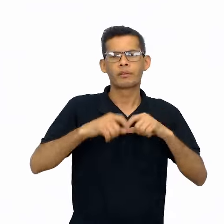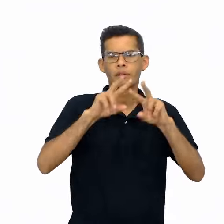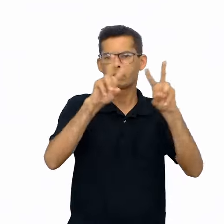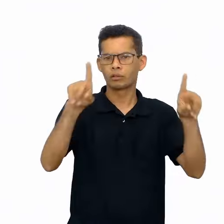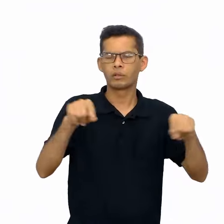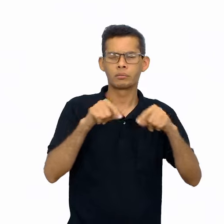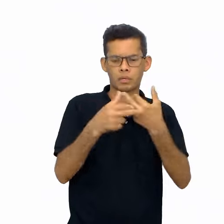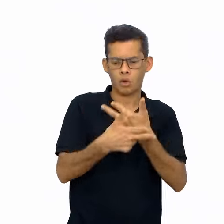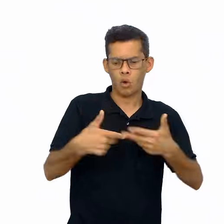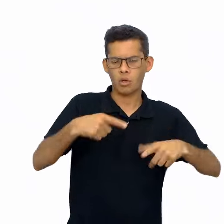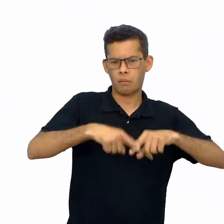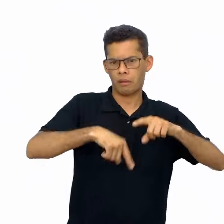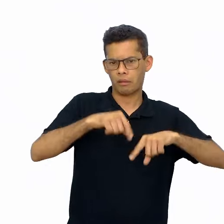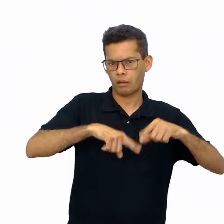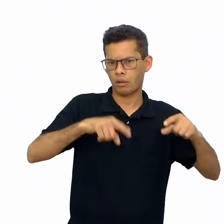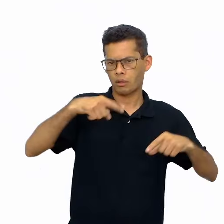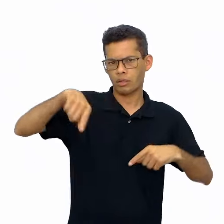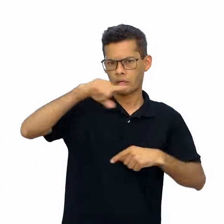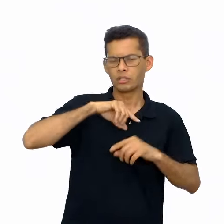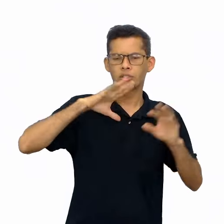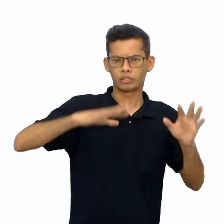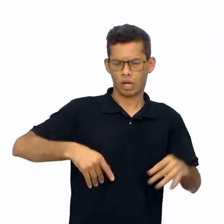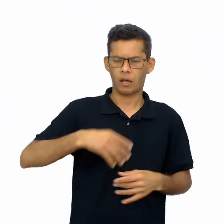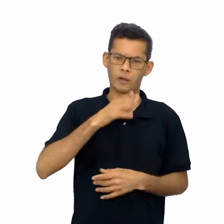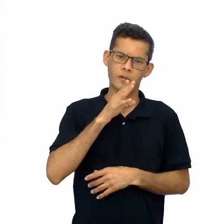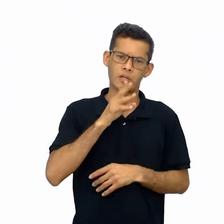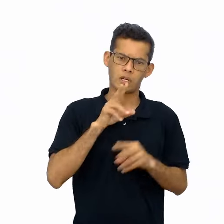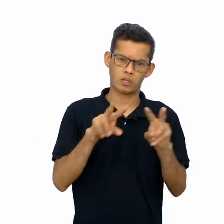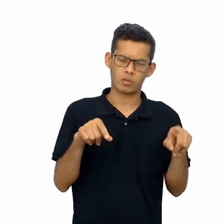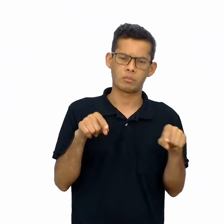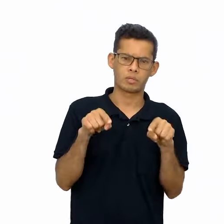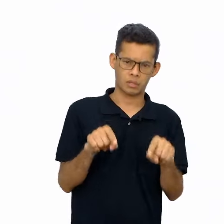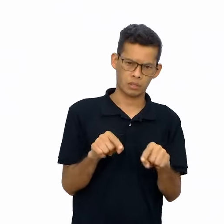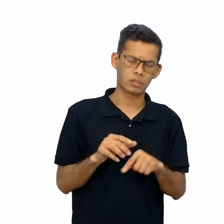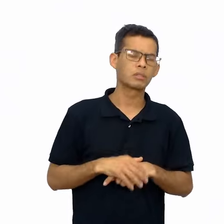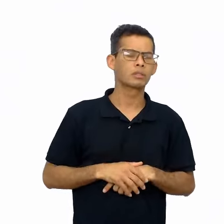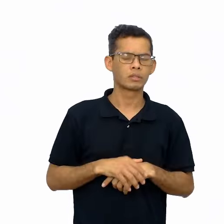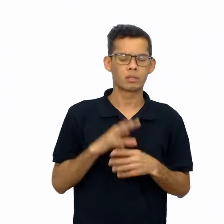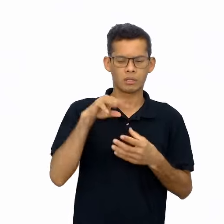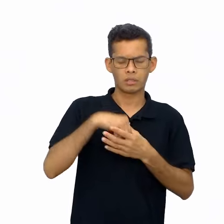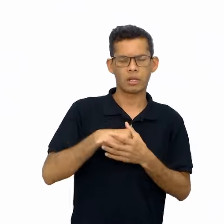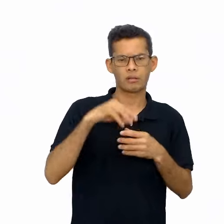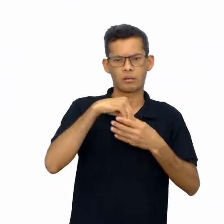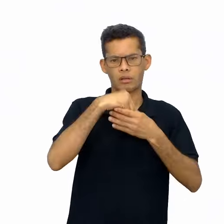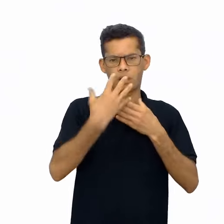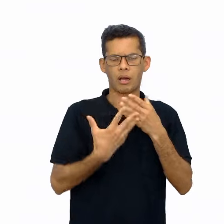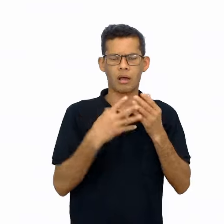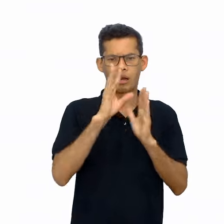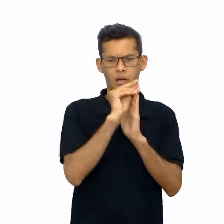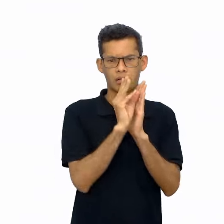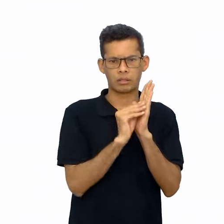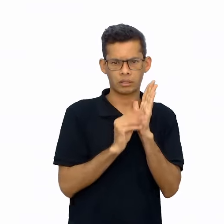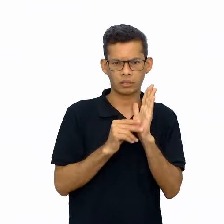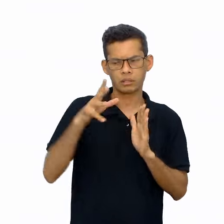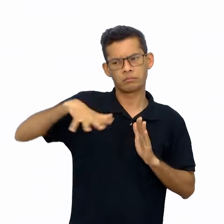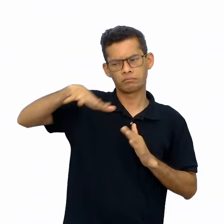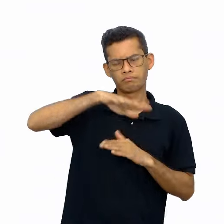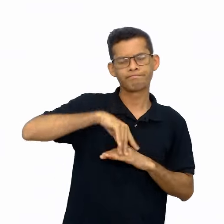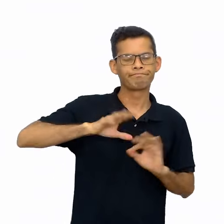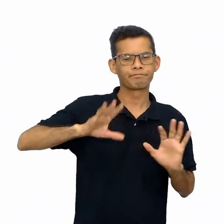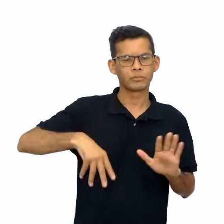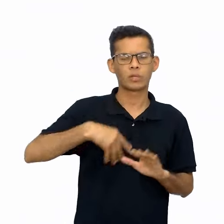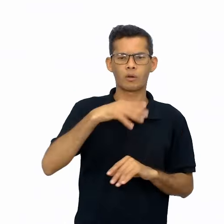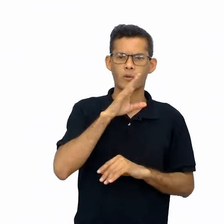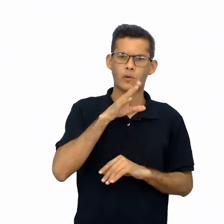conhecidos pelo interlocutor e as perguntas teriam de trazer características desses elementos que também fossem do seu conhecimento, no caso,